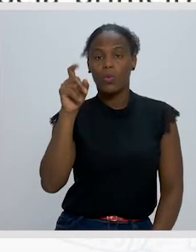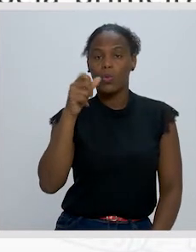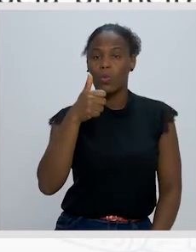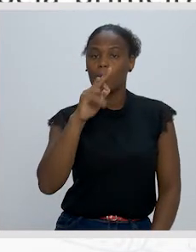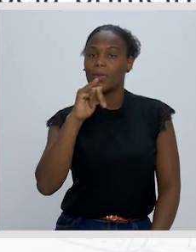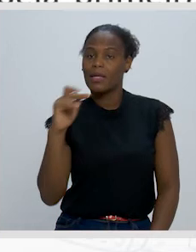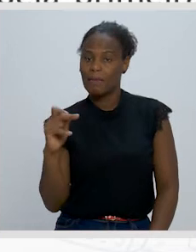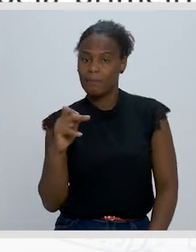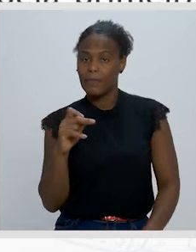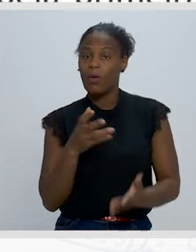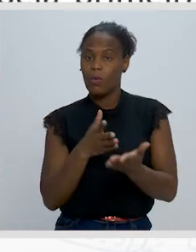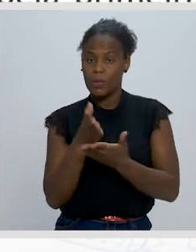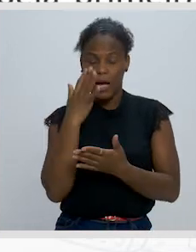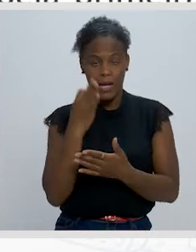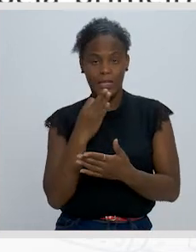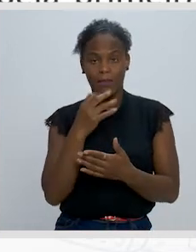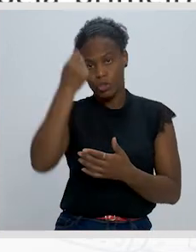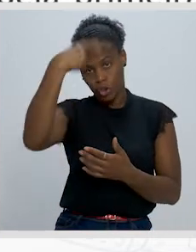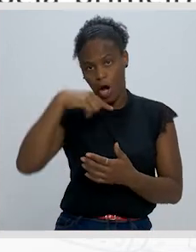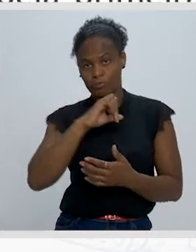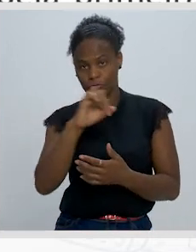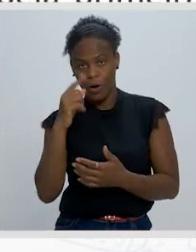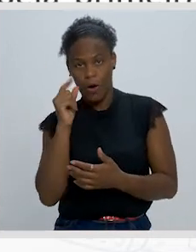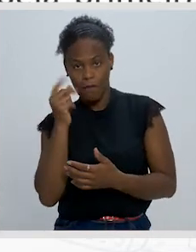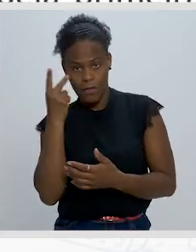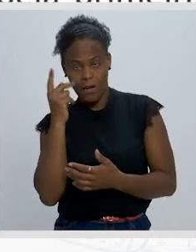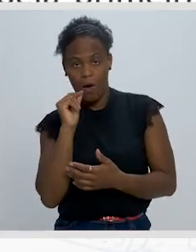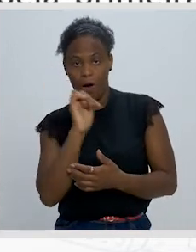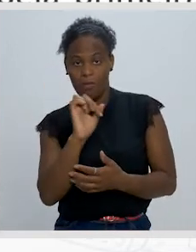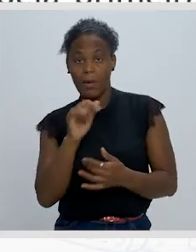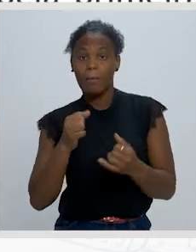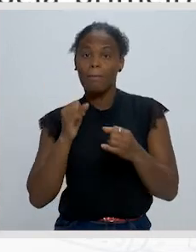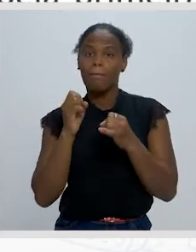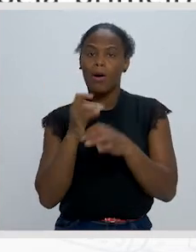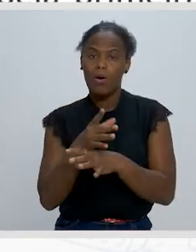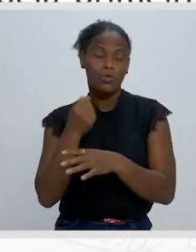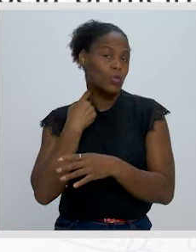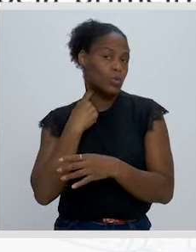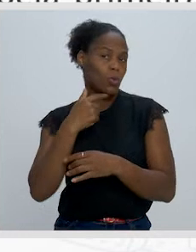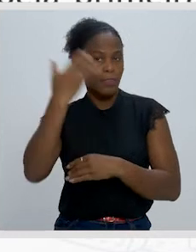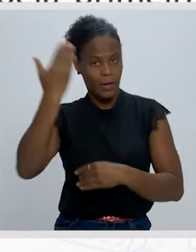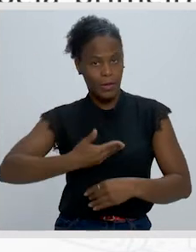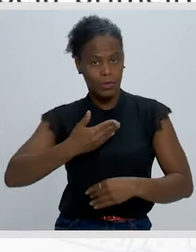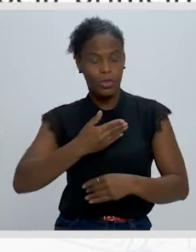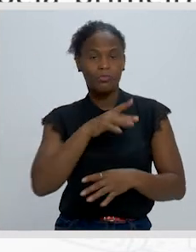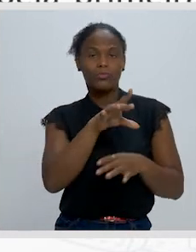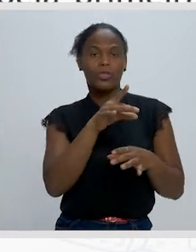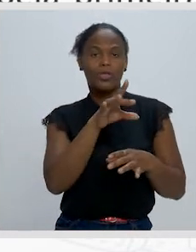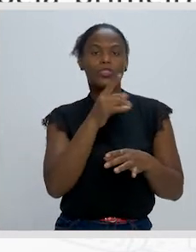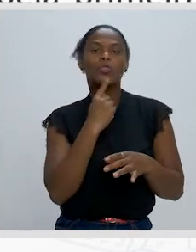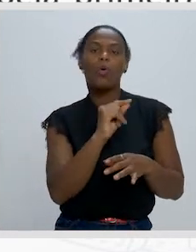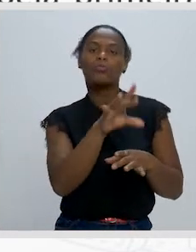Continuando ainda na biografia, após a formatura em Direito, é nomeado em outubro de